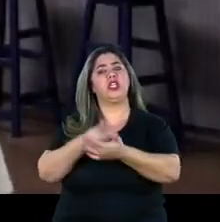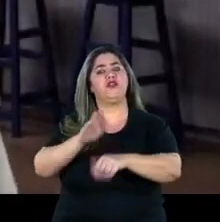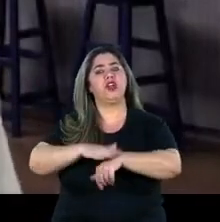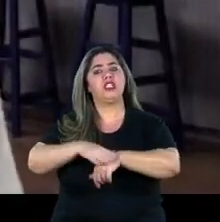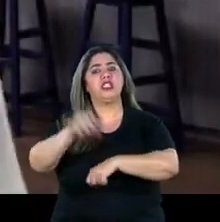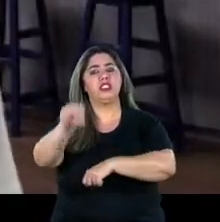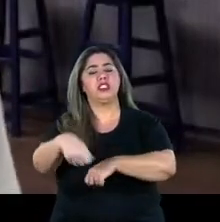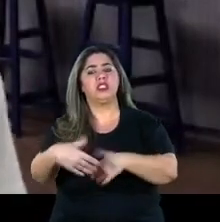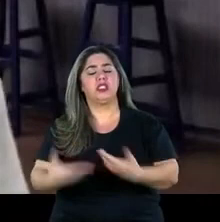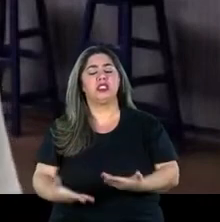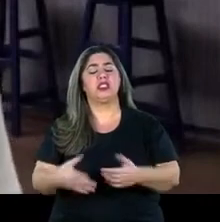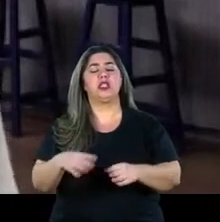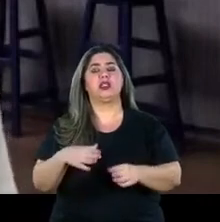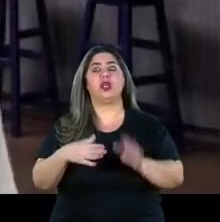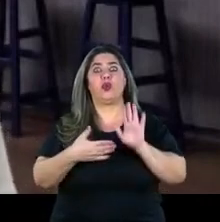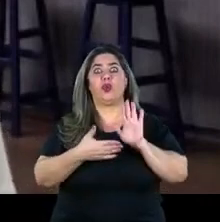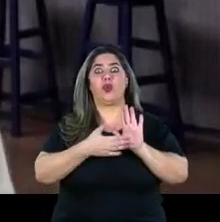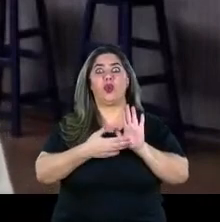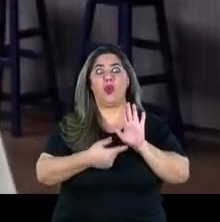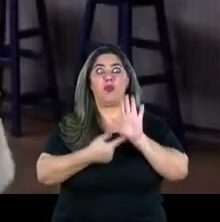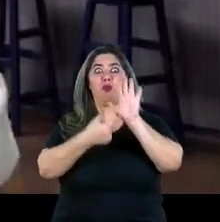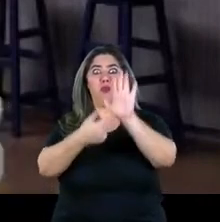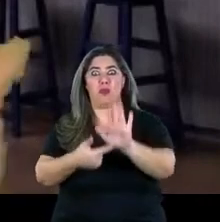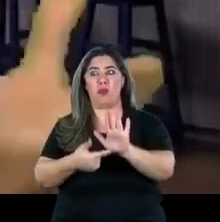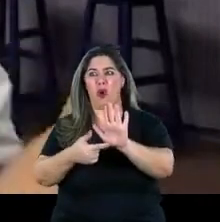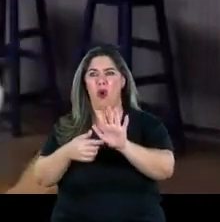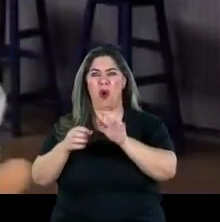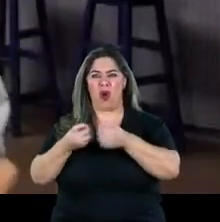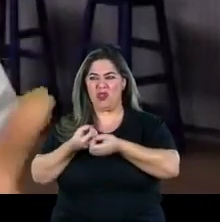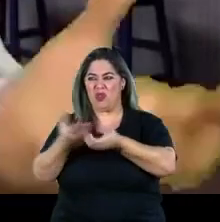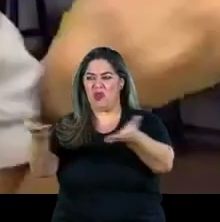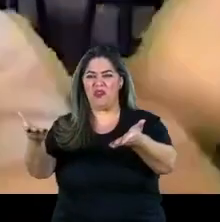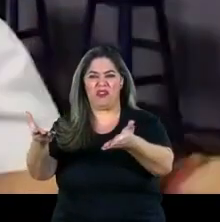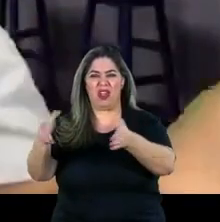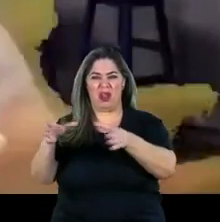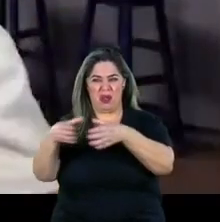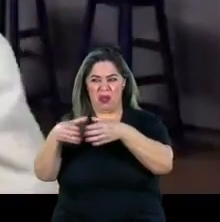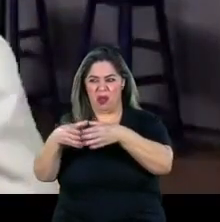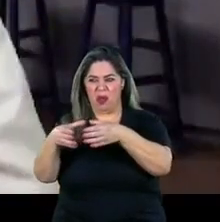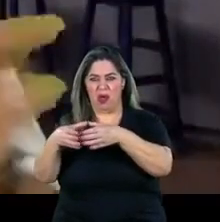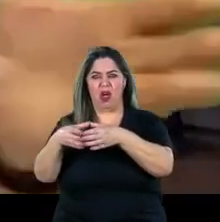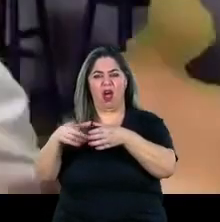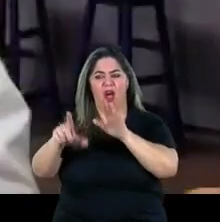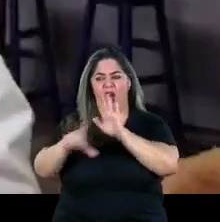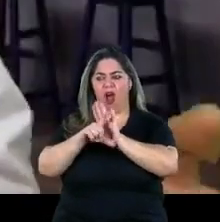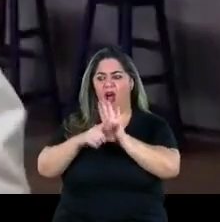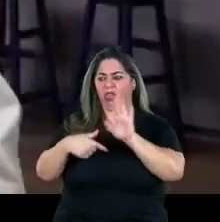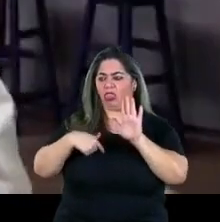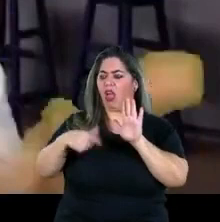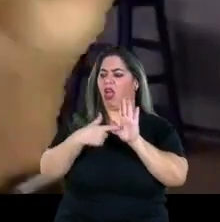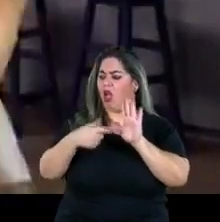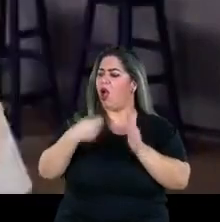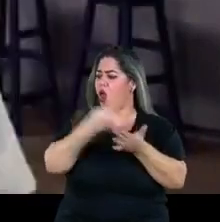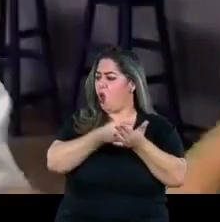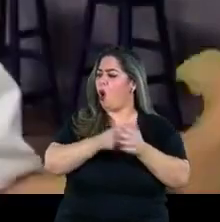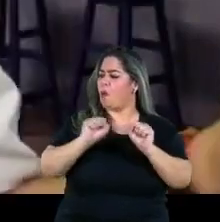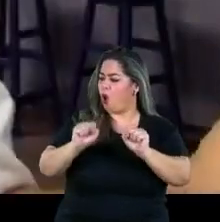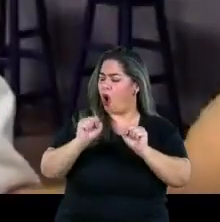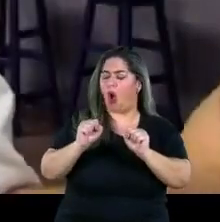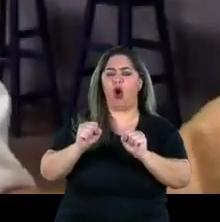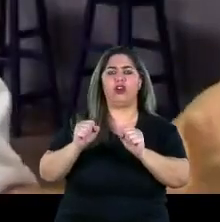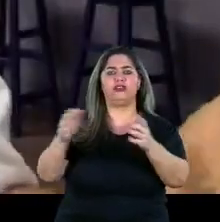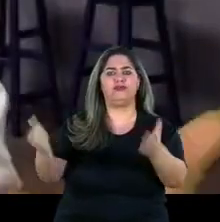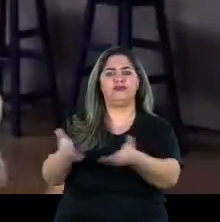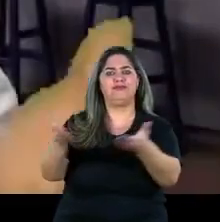então quando você instrumentaliza as lideranças locais com isso e entrega pra elas o ferramental pra elas poderem ir lá lutar pelos seus direitos você está